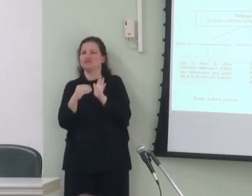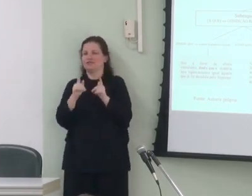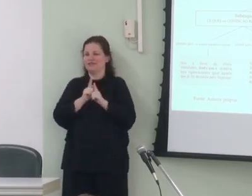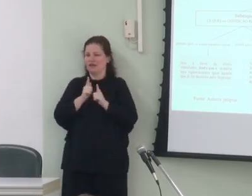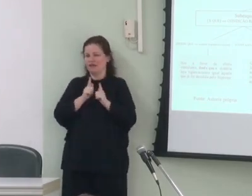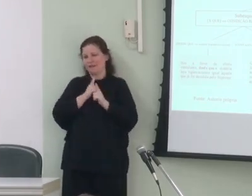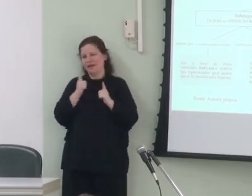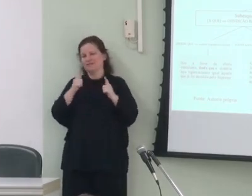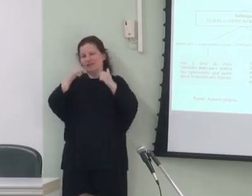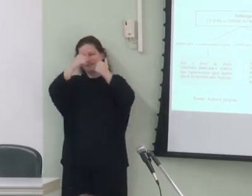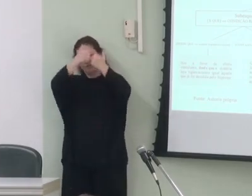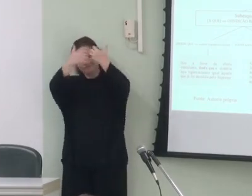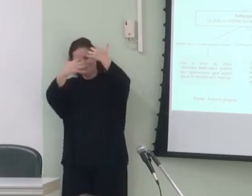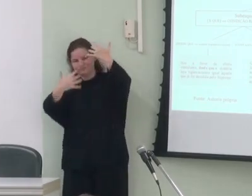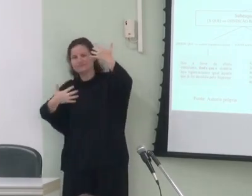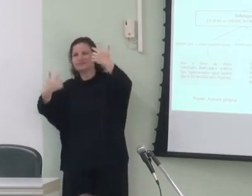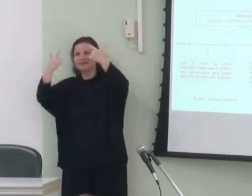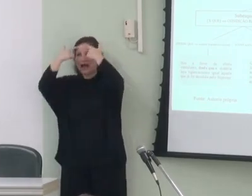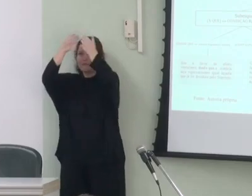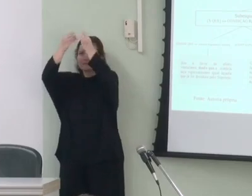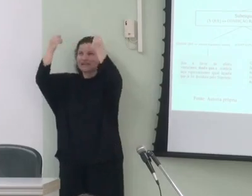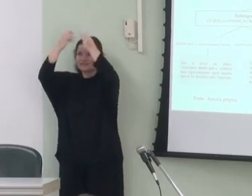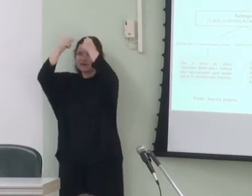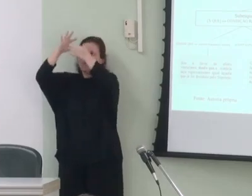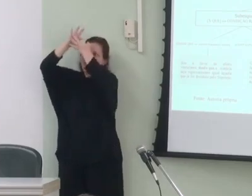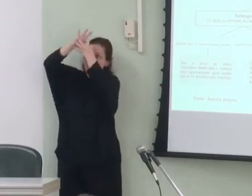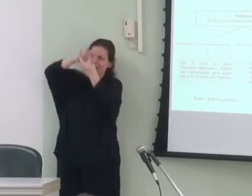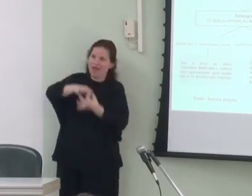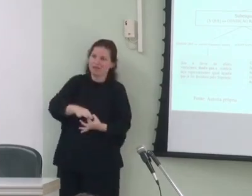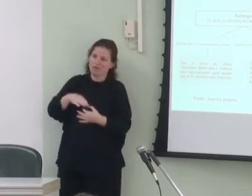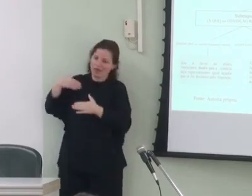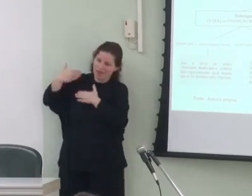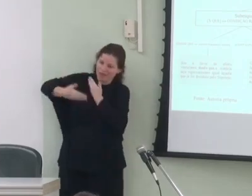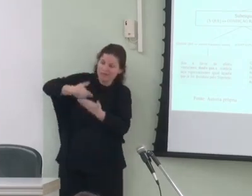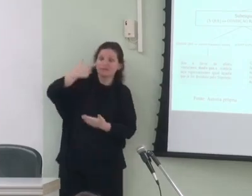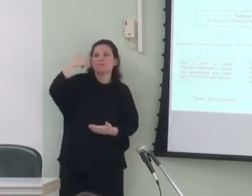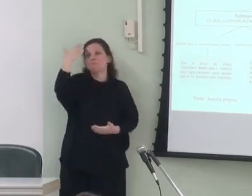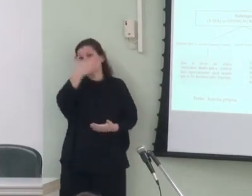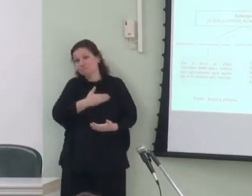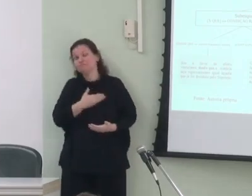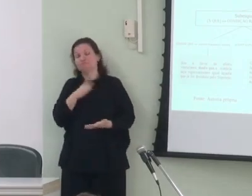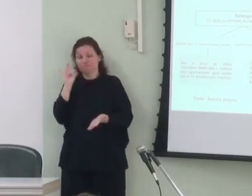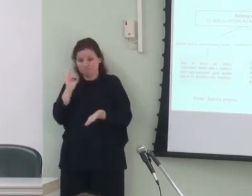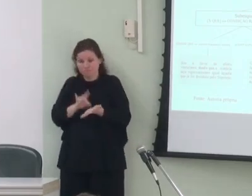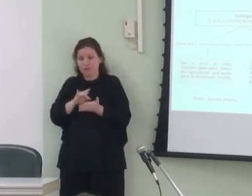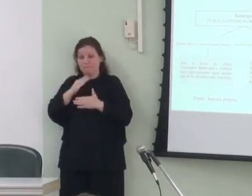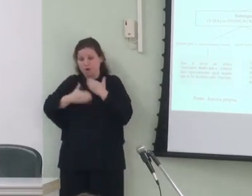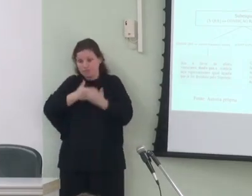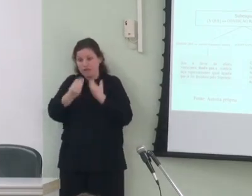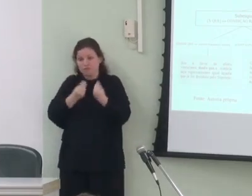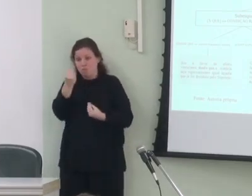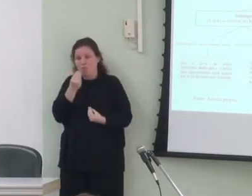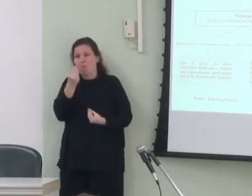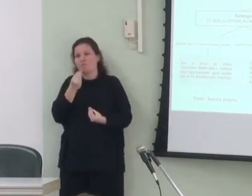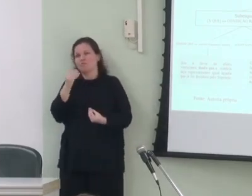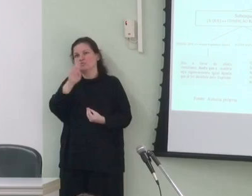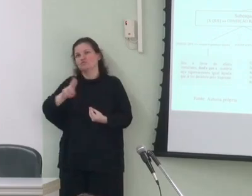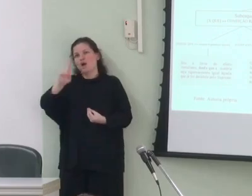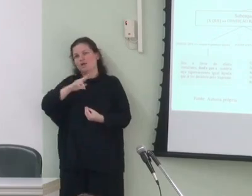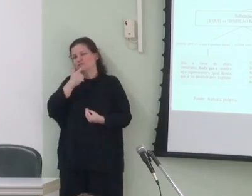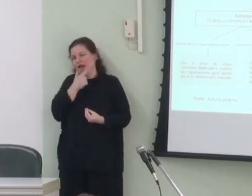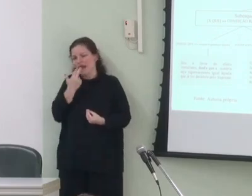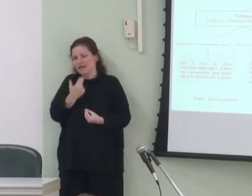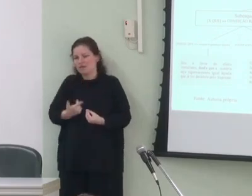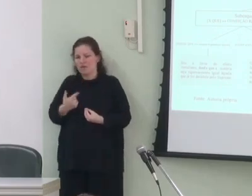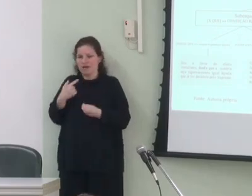em diferentes níveis de abstração por meio dos elos de herança evidencia exatamente o processo como usuários da língua armazenam essas